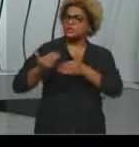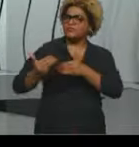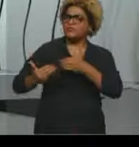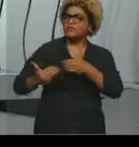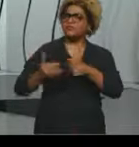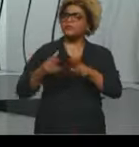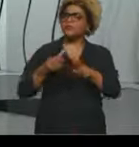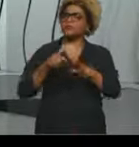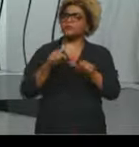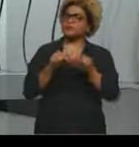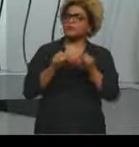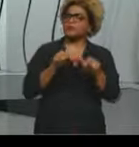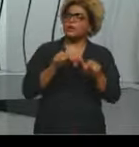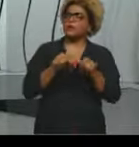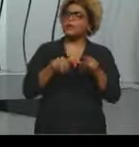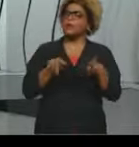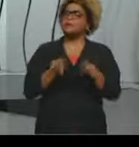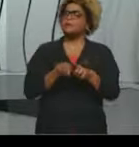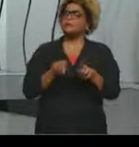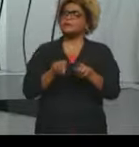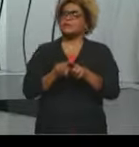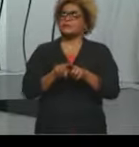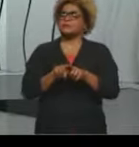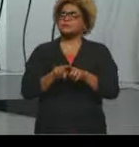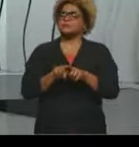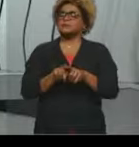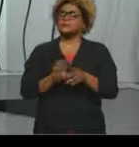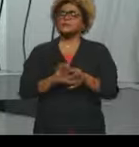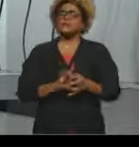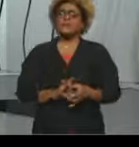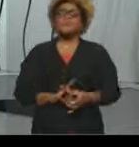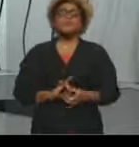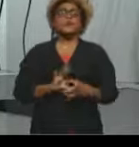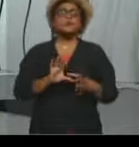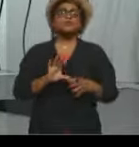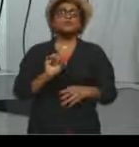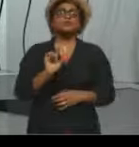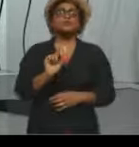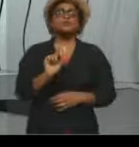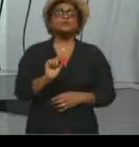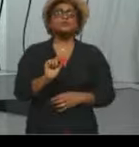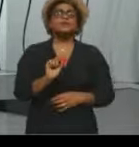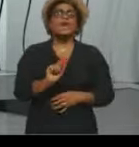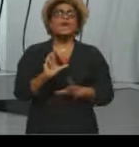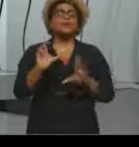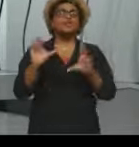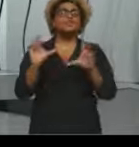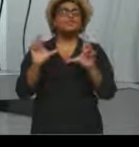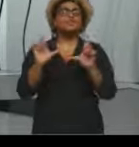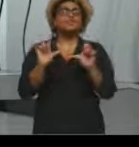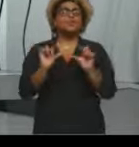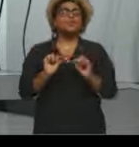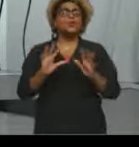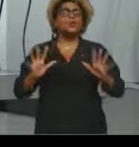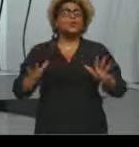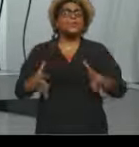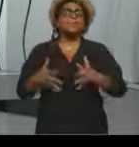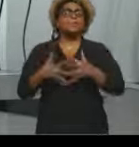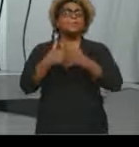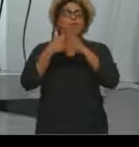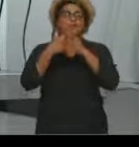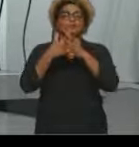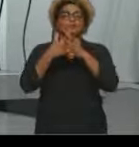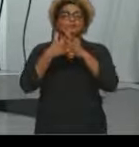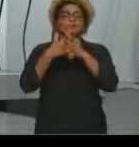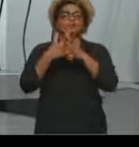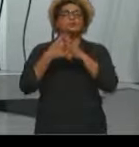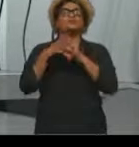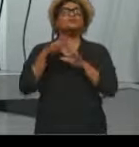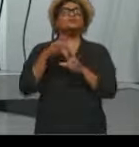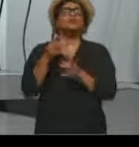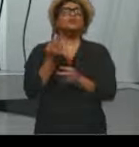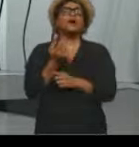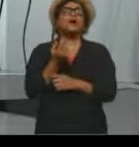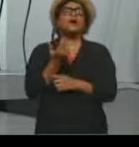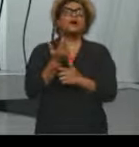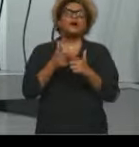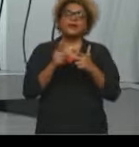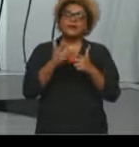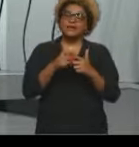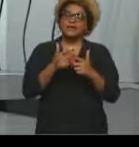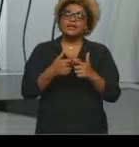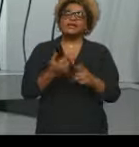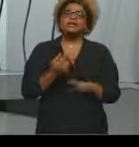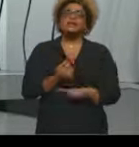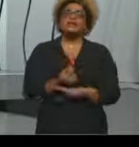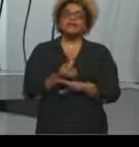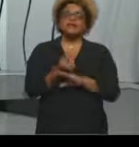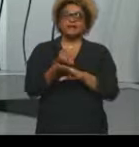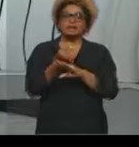trabalho, por exemplo, assim, permitindo amenizar os efeitos de uma crise. Isso a gente dá de exemplo nos Estados Unidos com